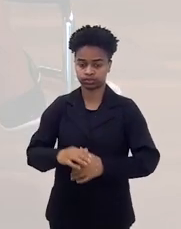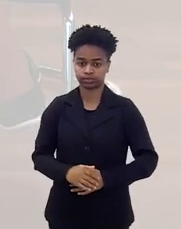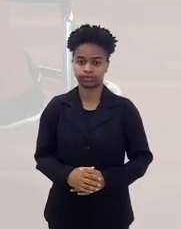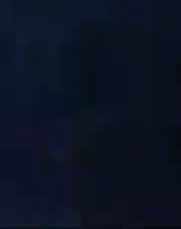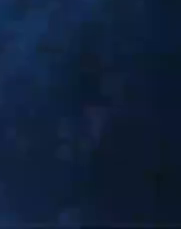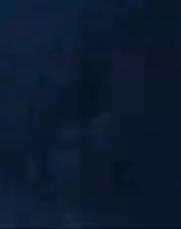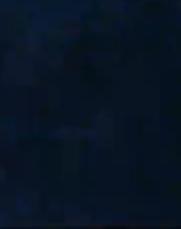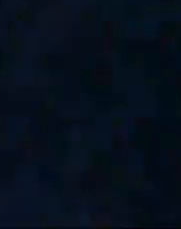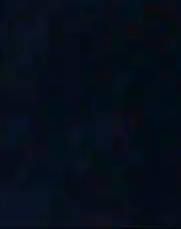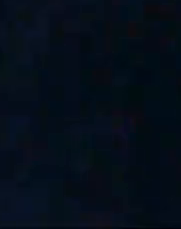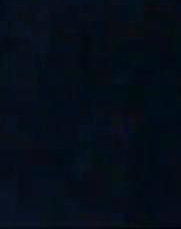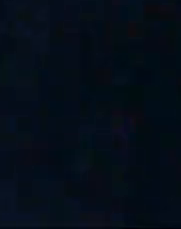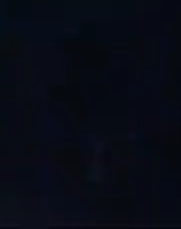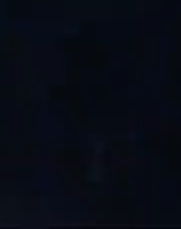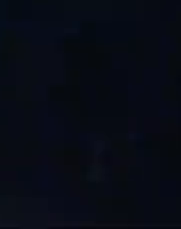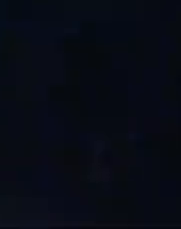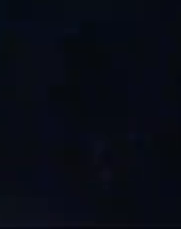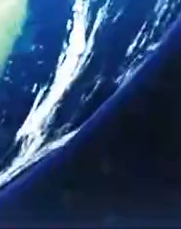Pessoas.